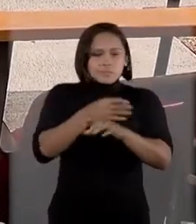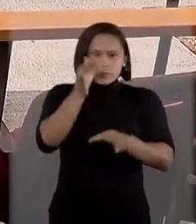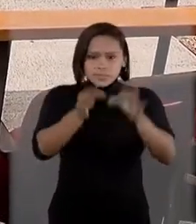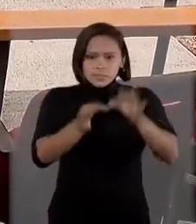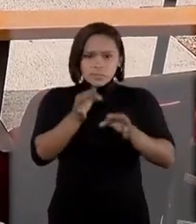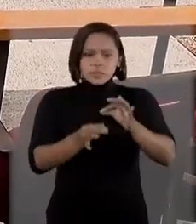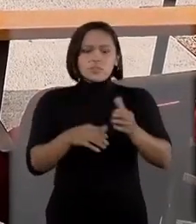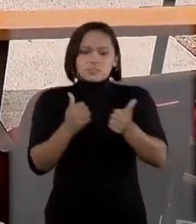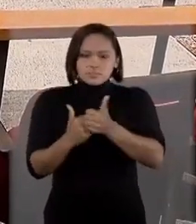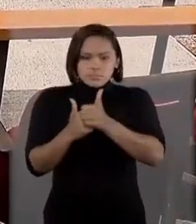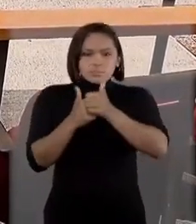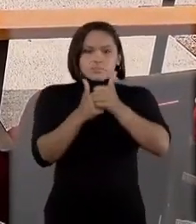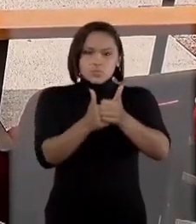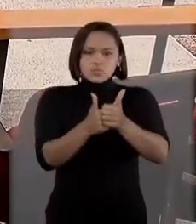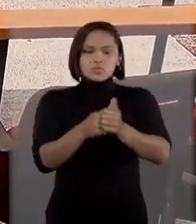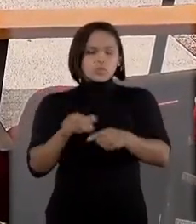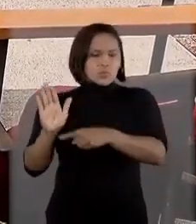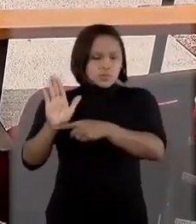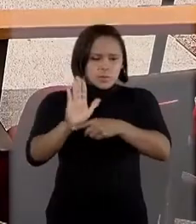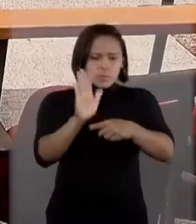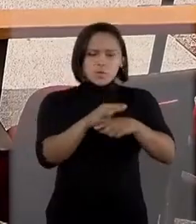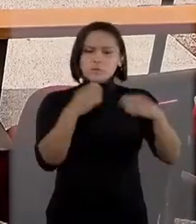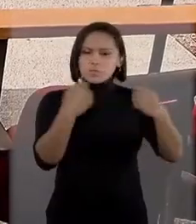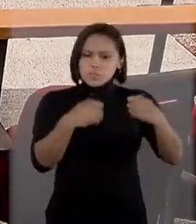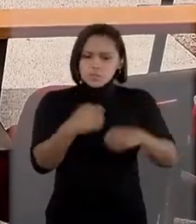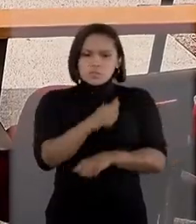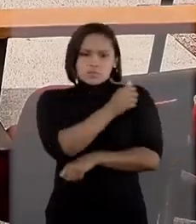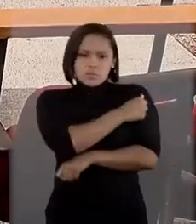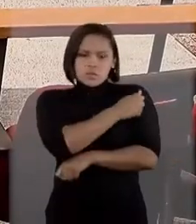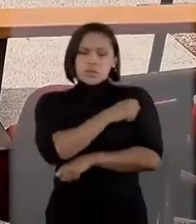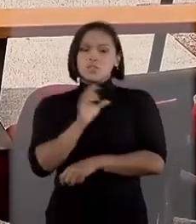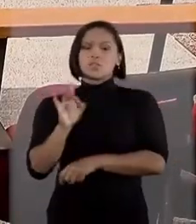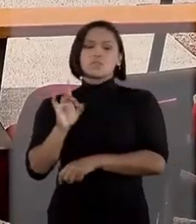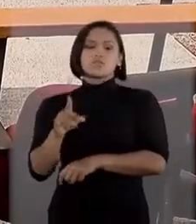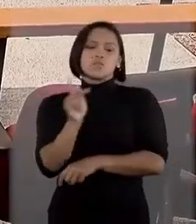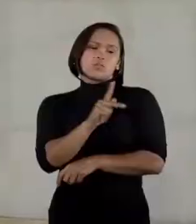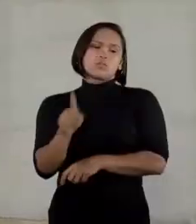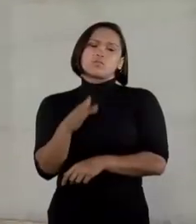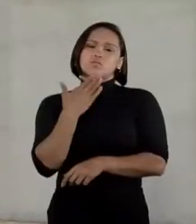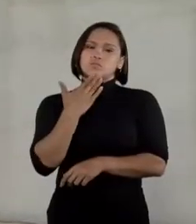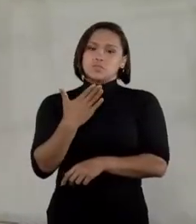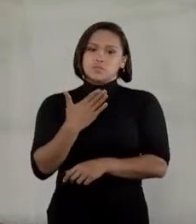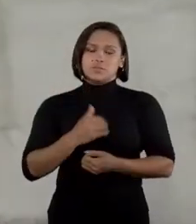profissional com o estudante sempre que necessário, e não apenas quando o professor solicitasse.